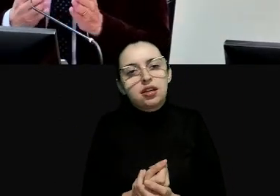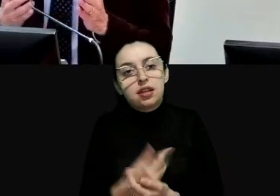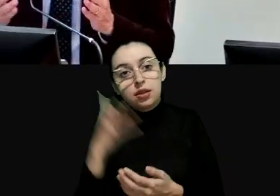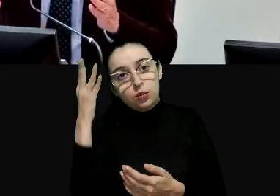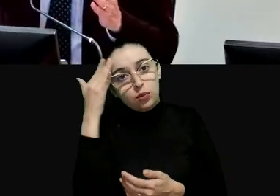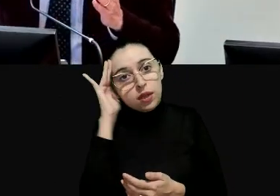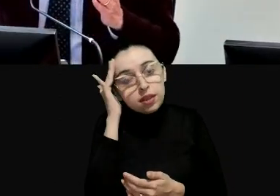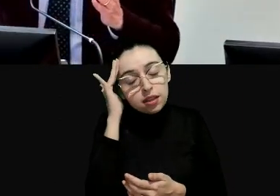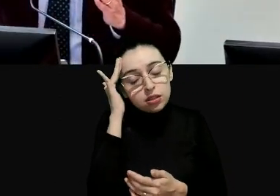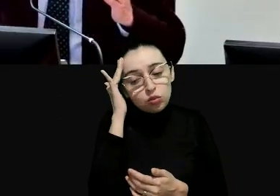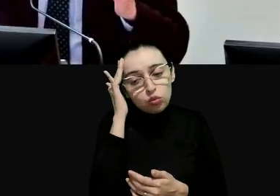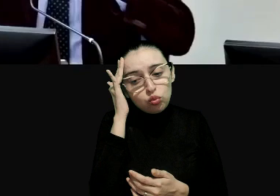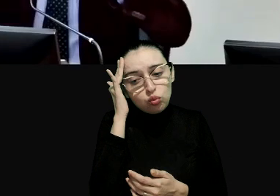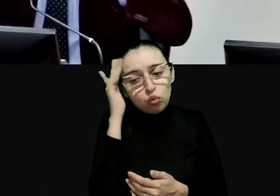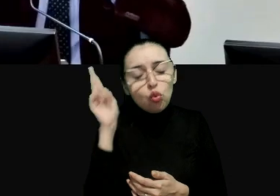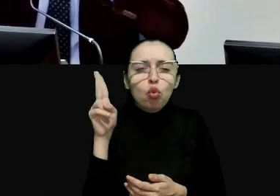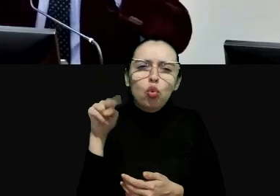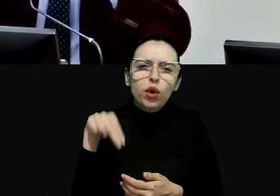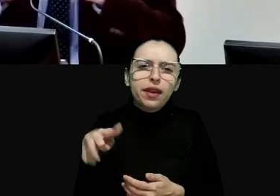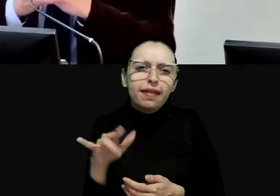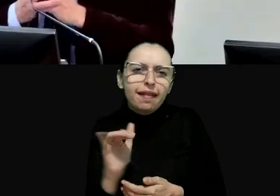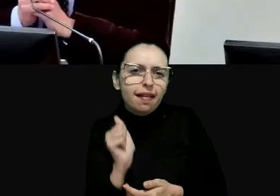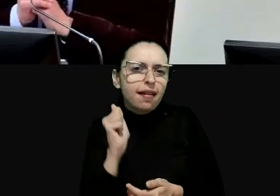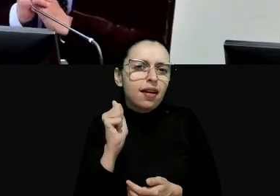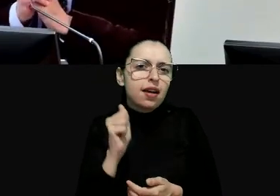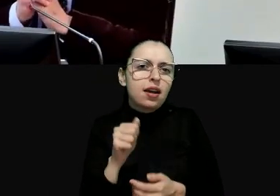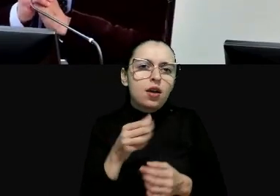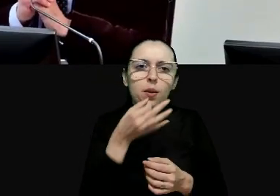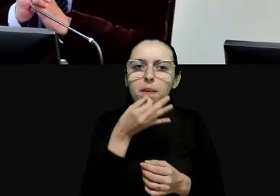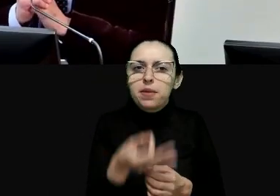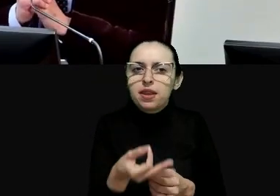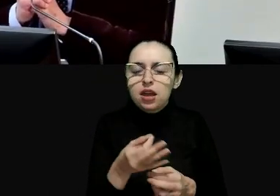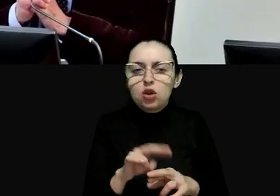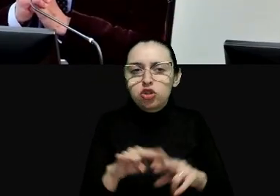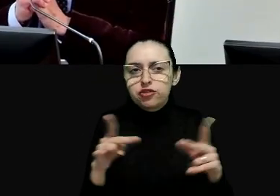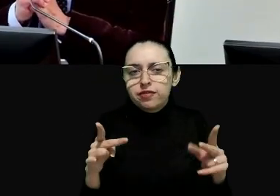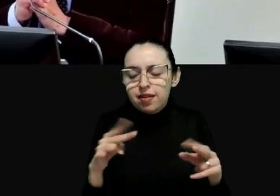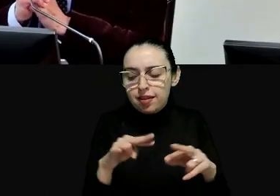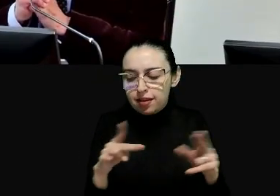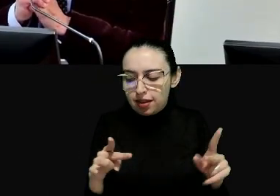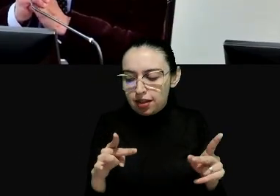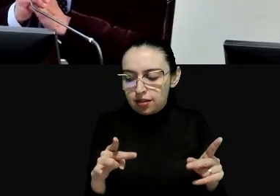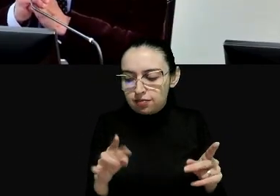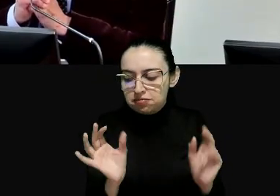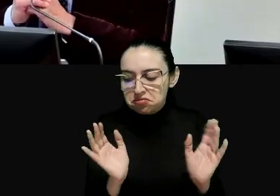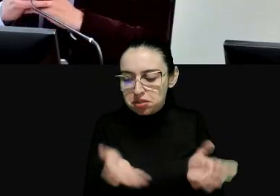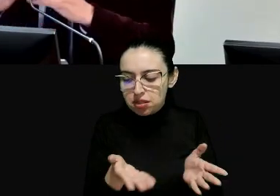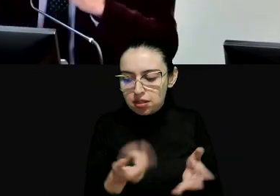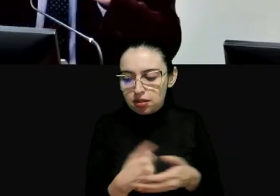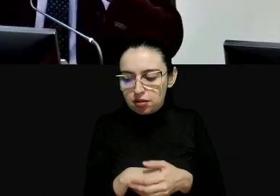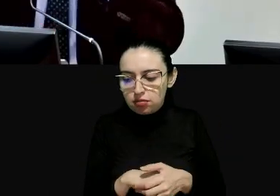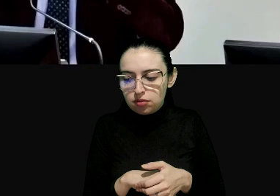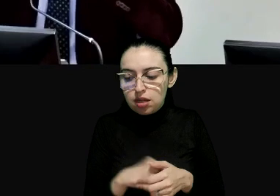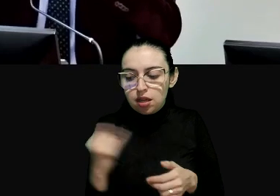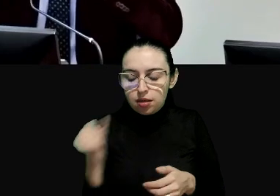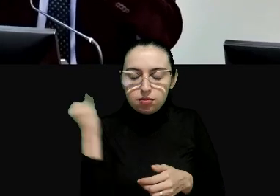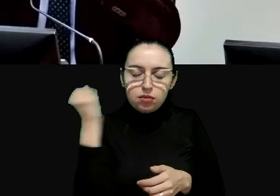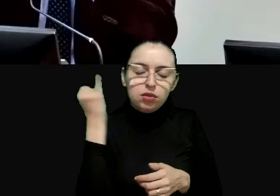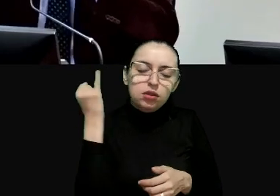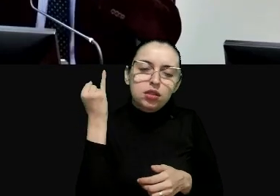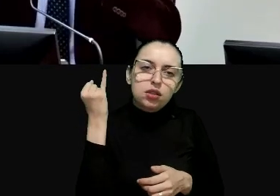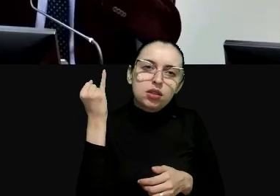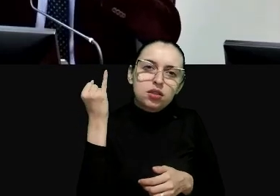que aunque teniam opiniões distintas neste caso é